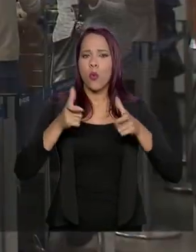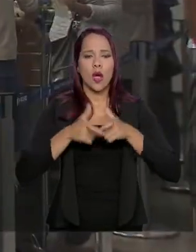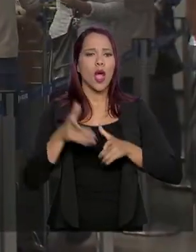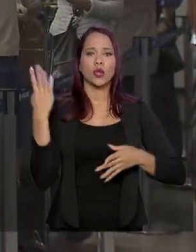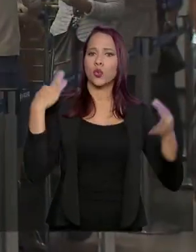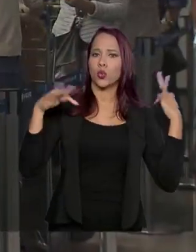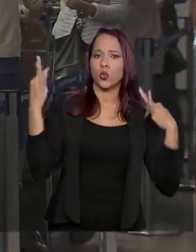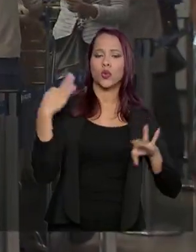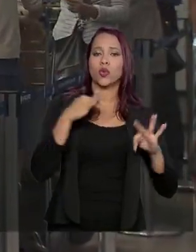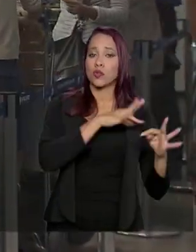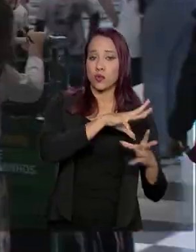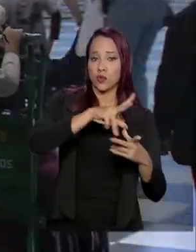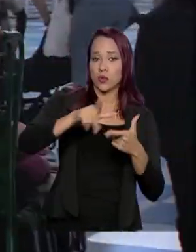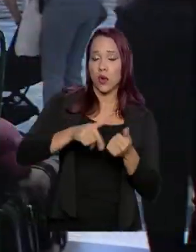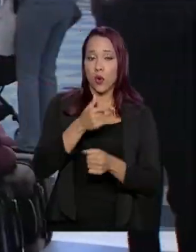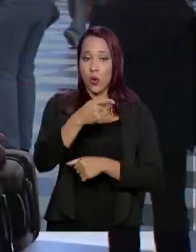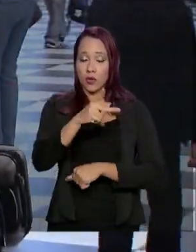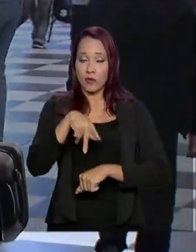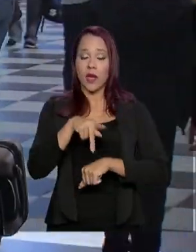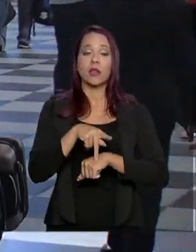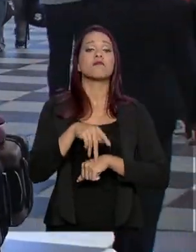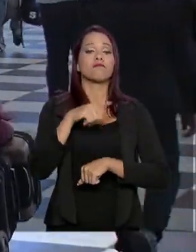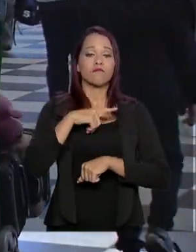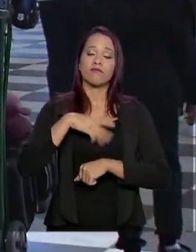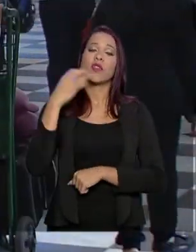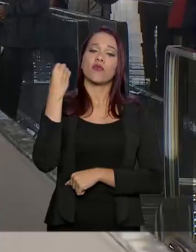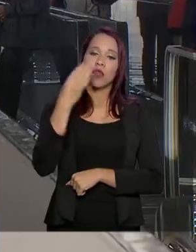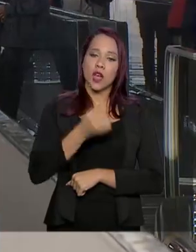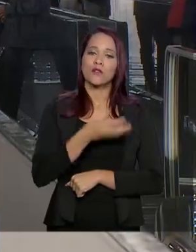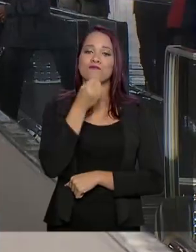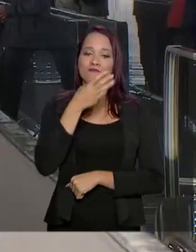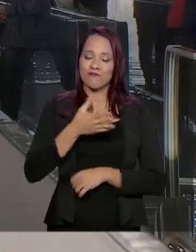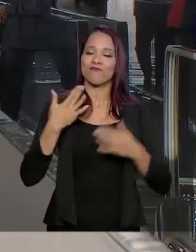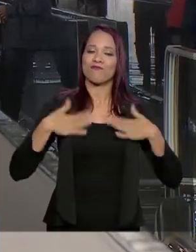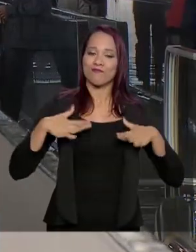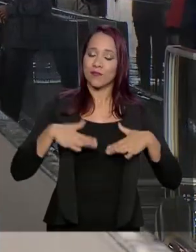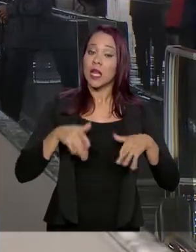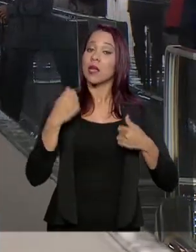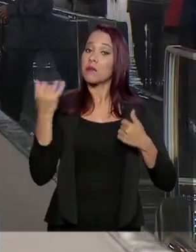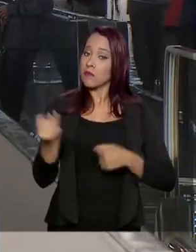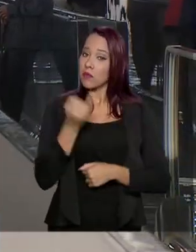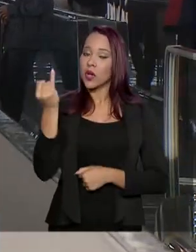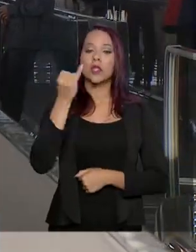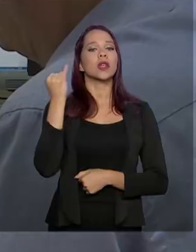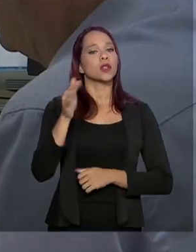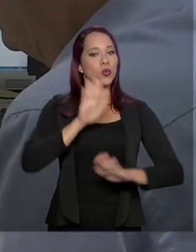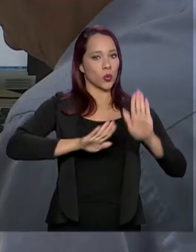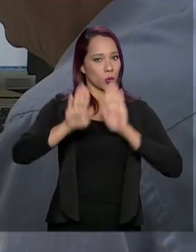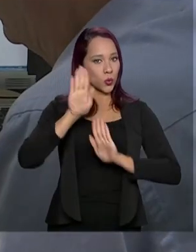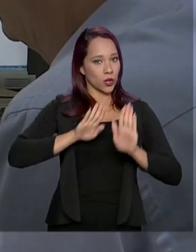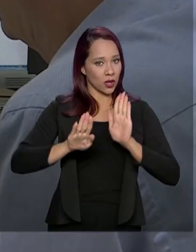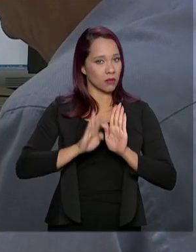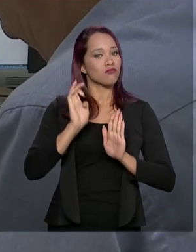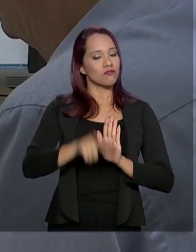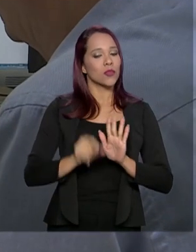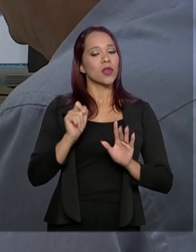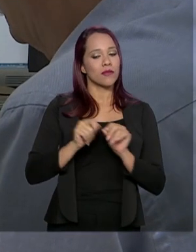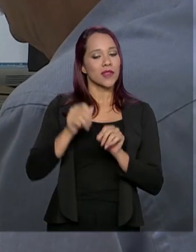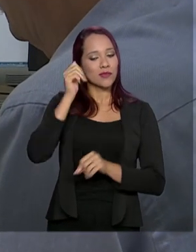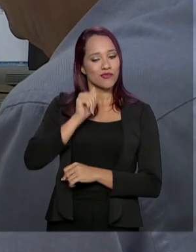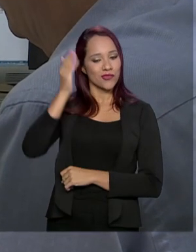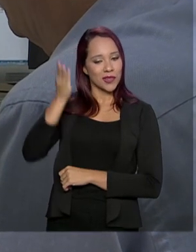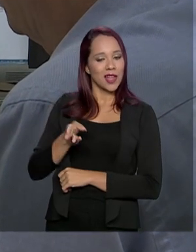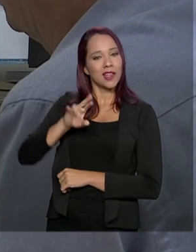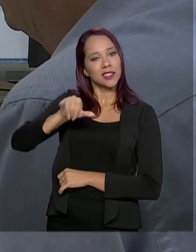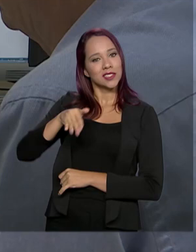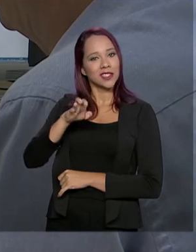turístico internacional, para que se tenha uma viagem tranquila, é importante tomar alguns cuidados. E foi o que fez Jéssica.